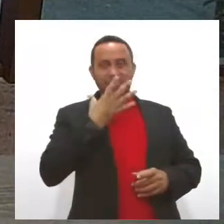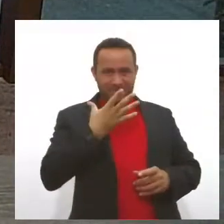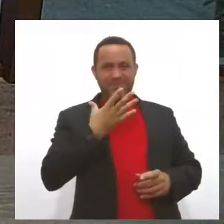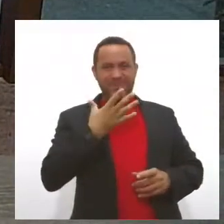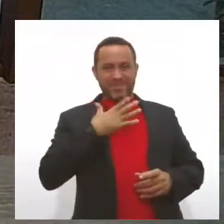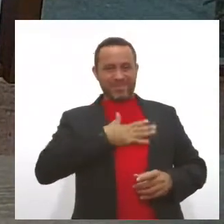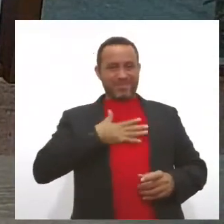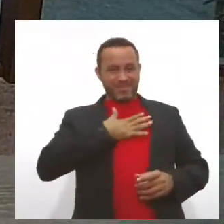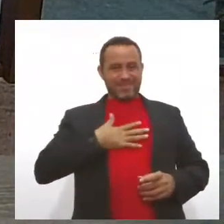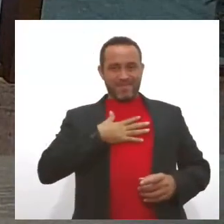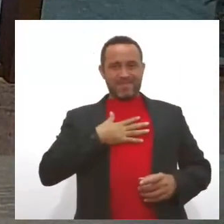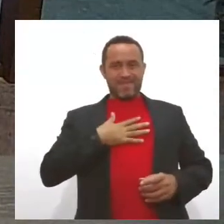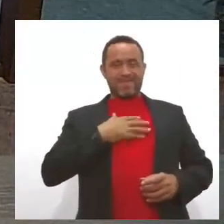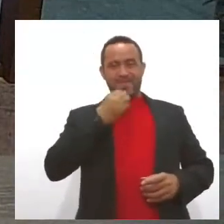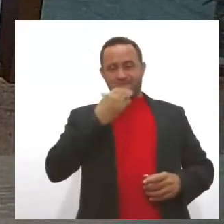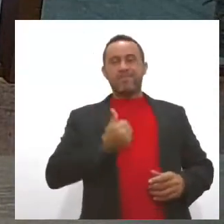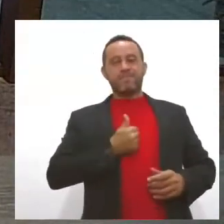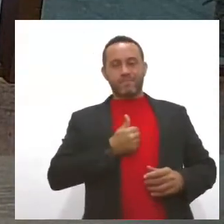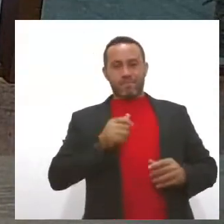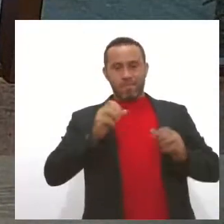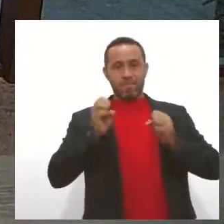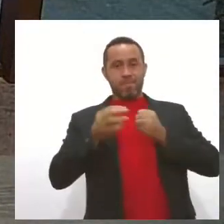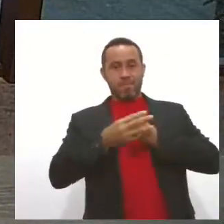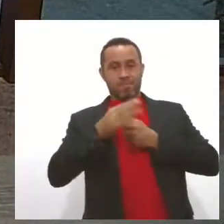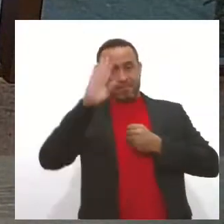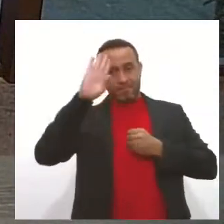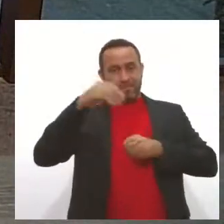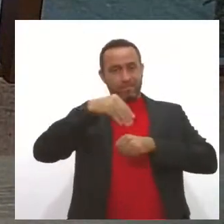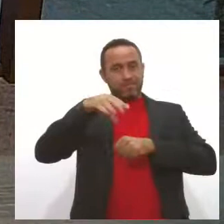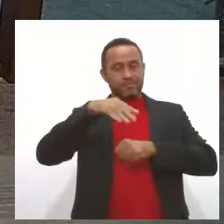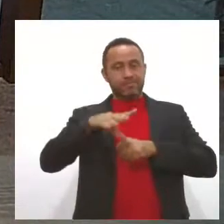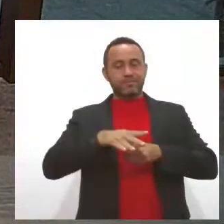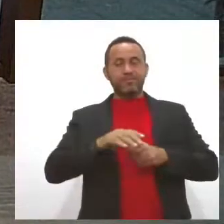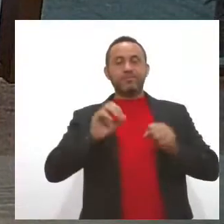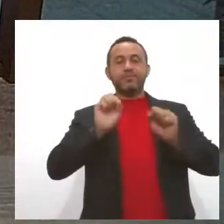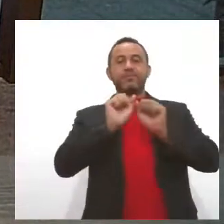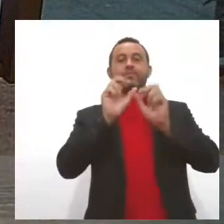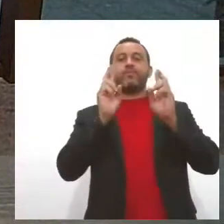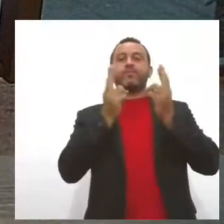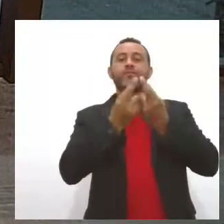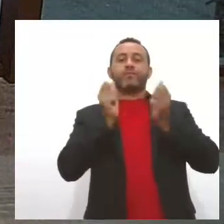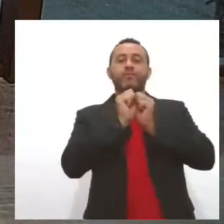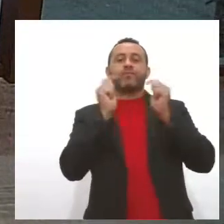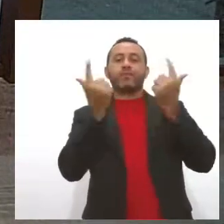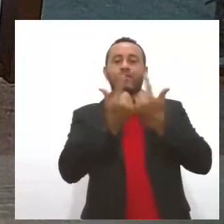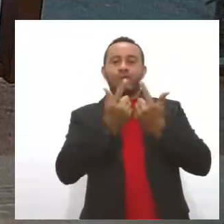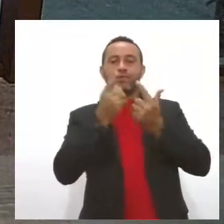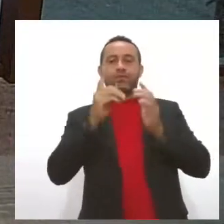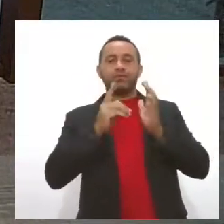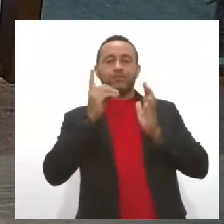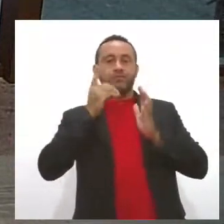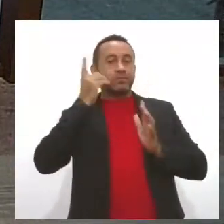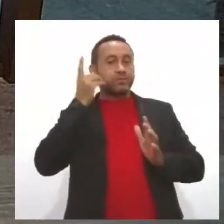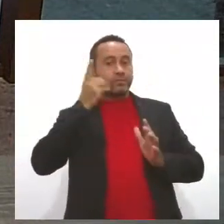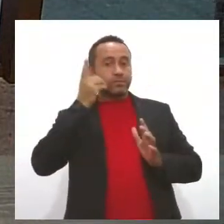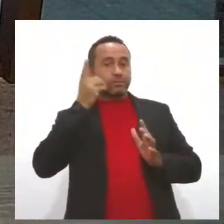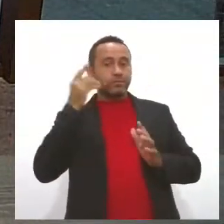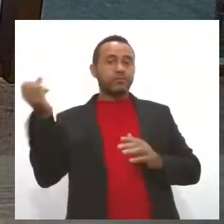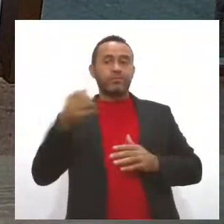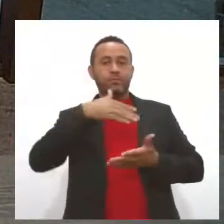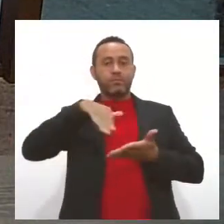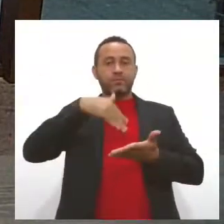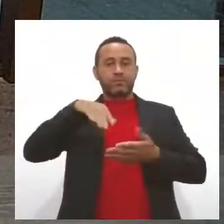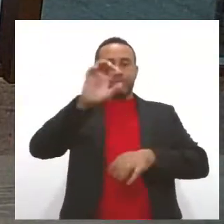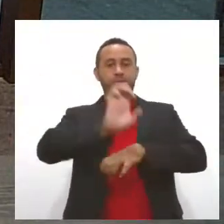muito gostosa. O Jornal da Lese está no ar, veja os destaques. Em sessão mista, deputados dão boas-vindas à nova secretária de